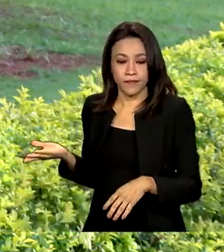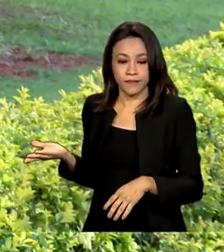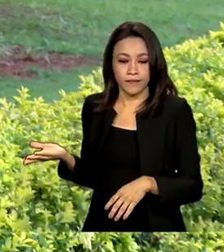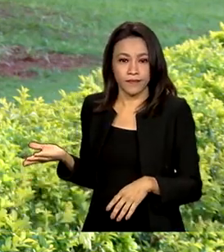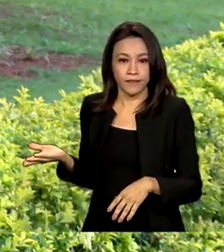.br.